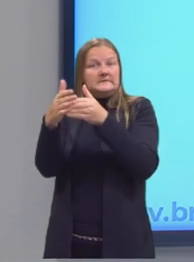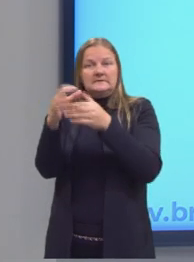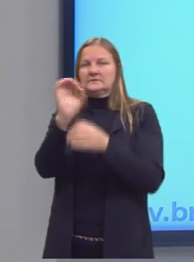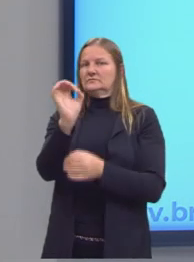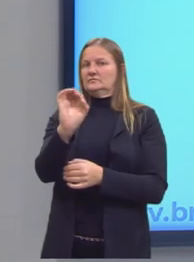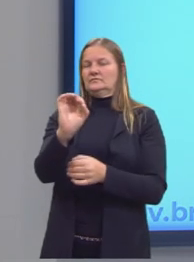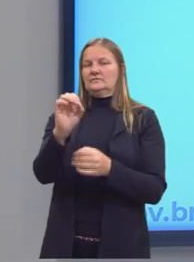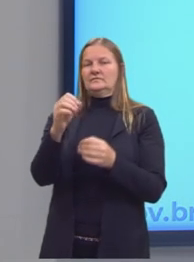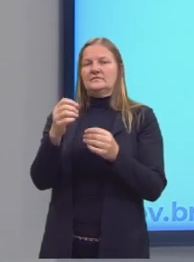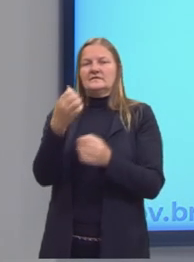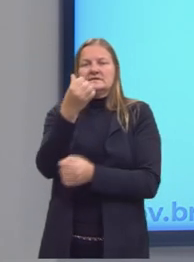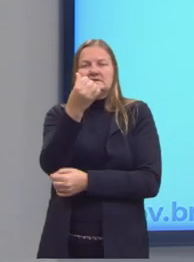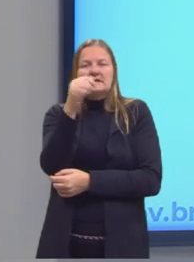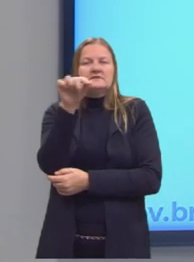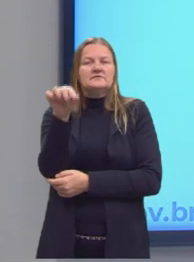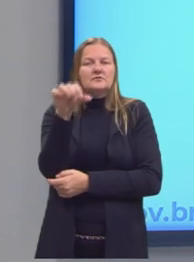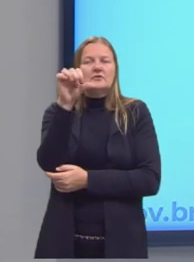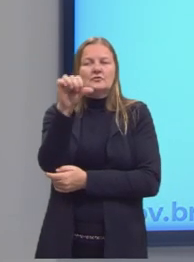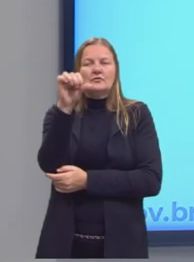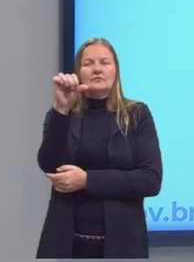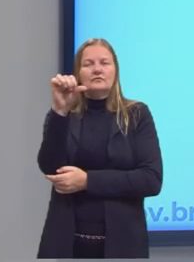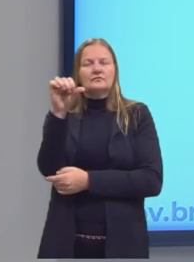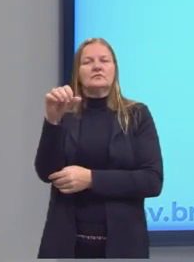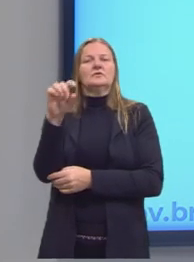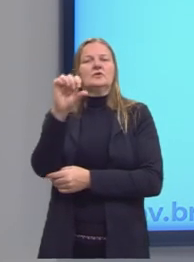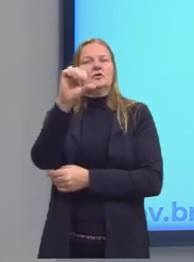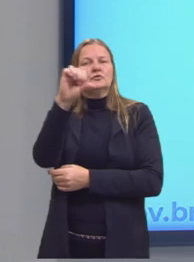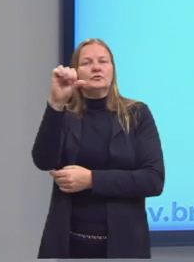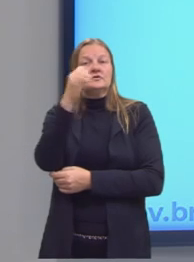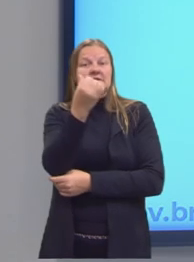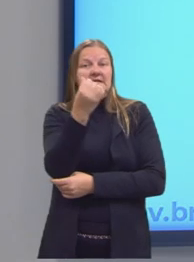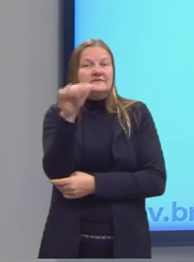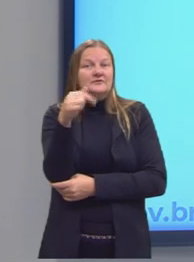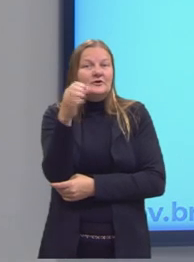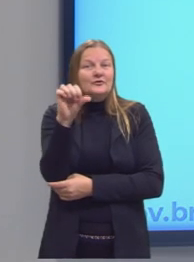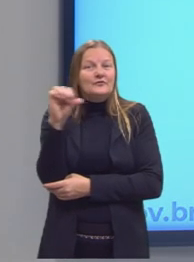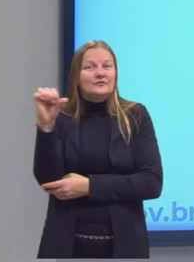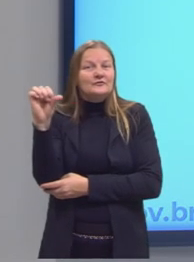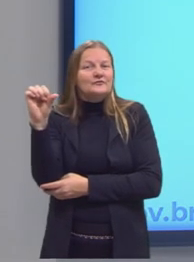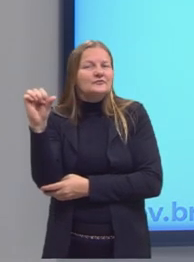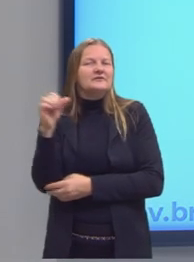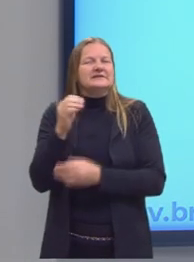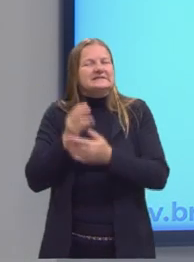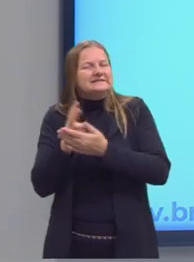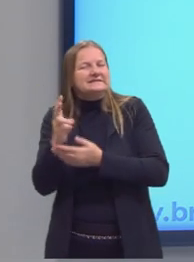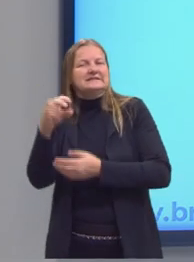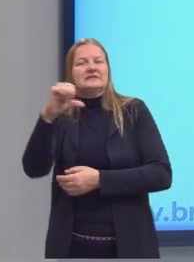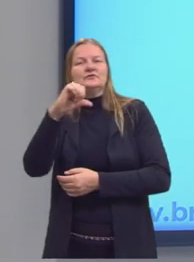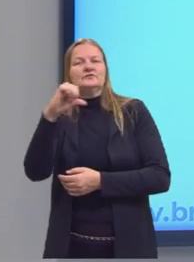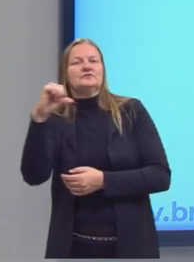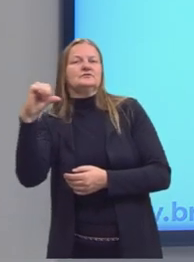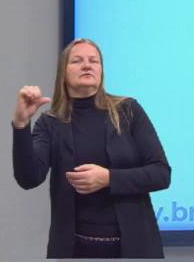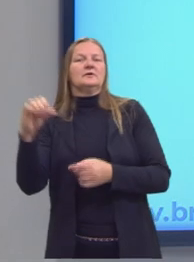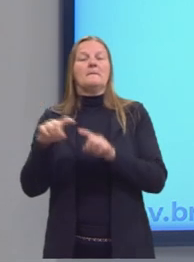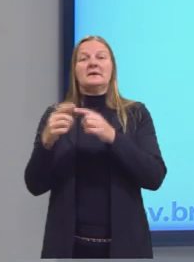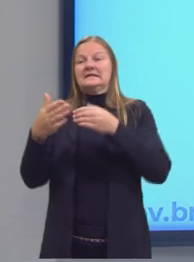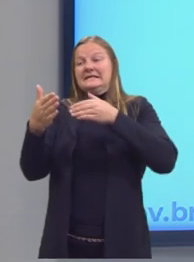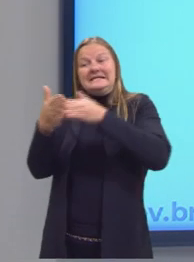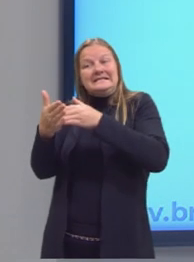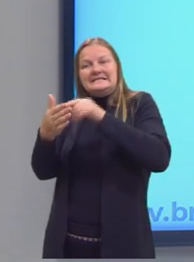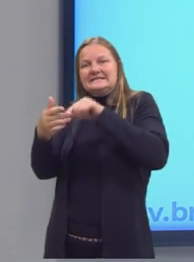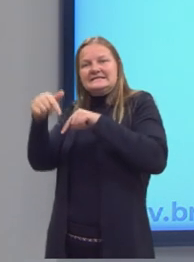Então, ele chega em 6,9, 6,99, 6,999, indefinidamente, mas ele não